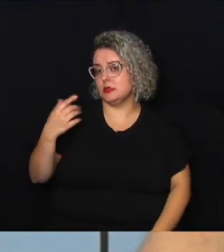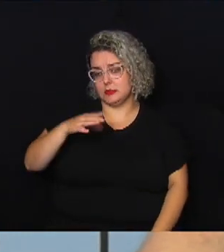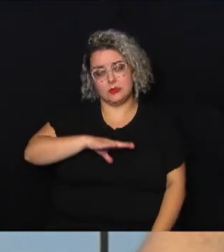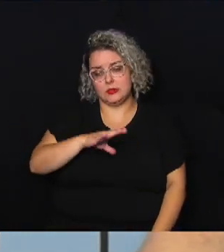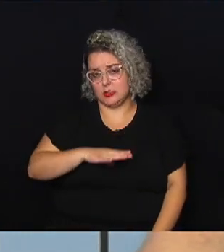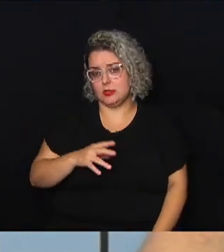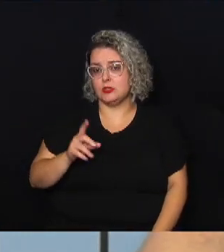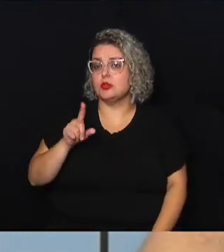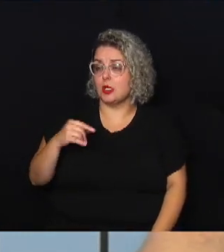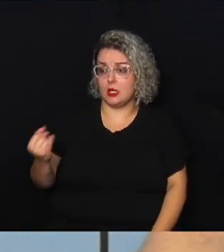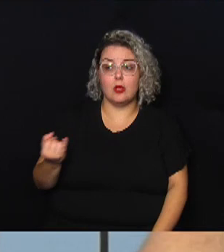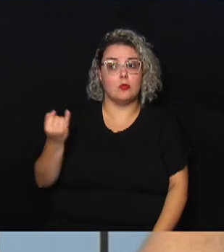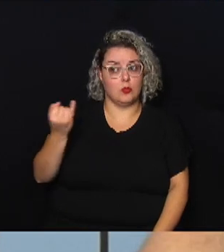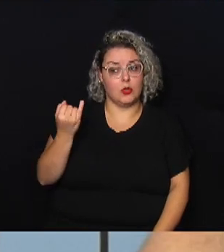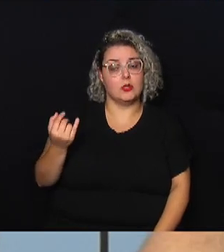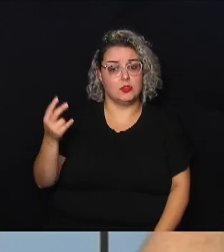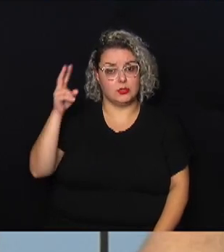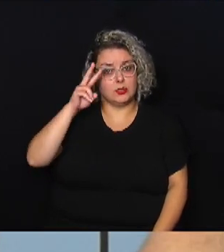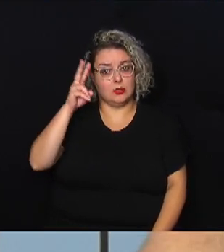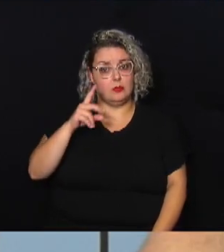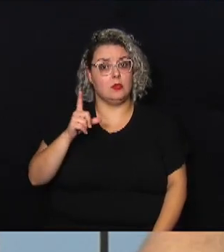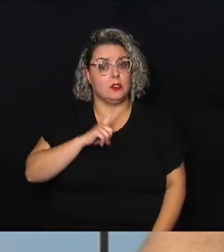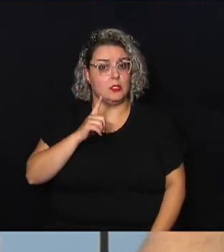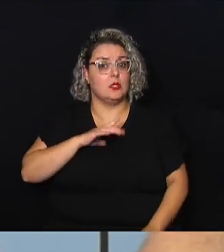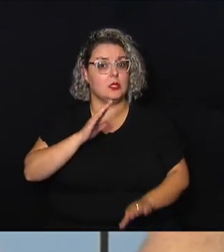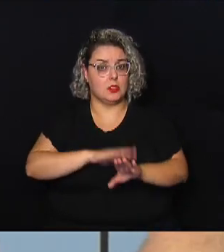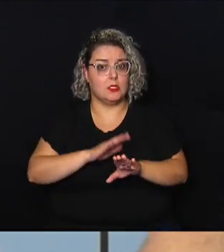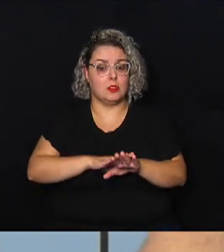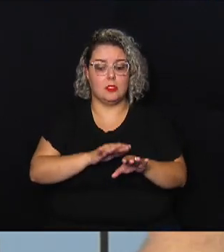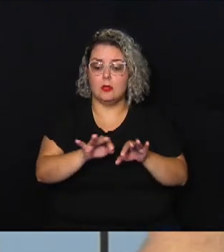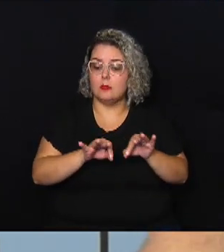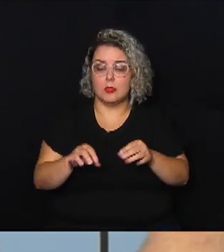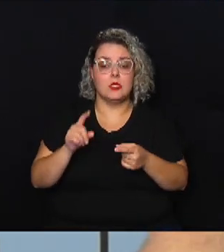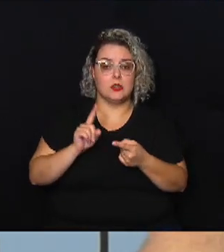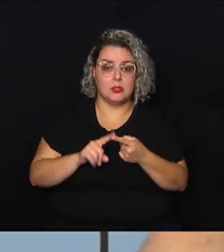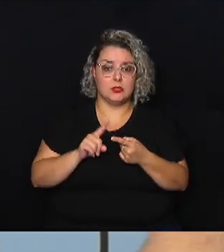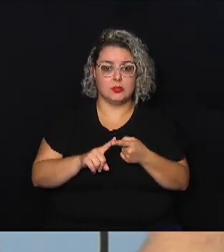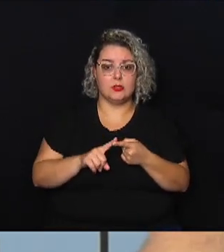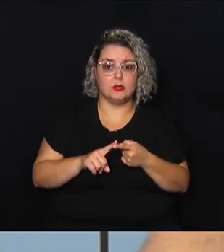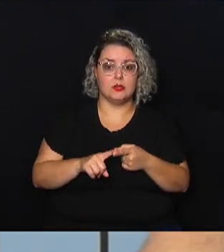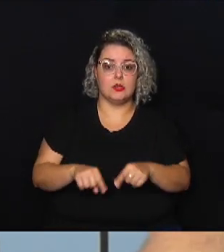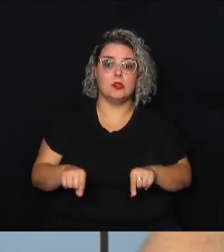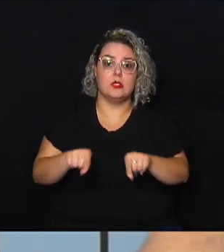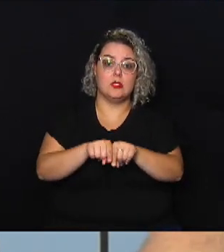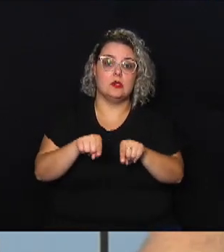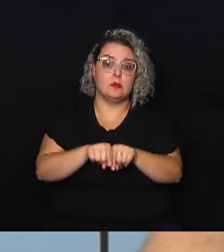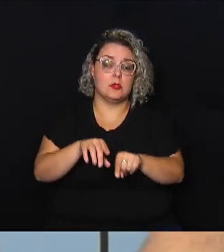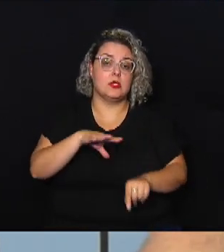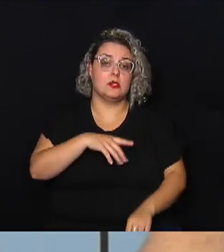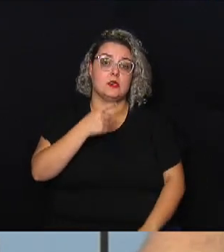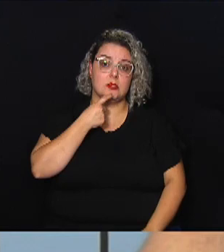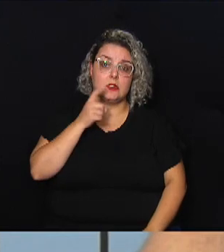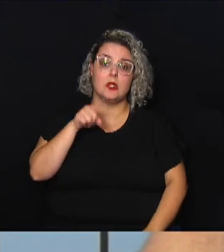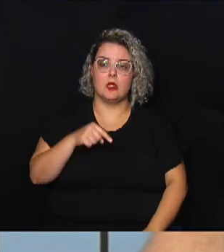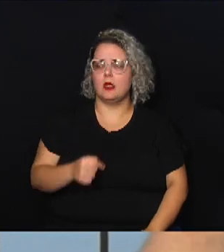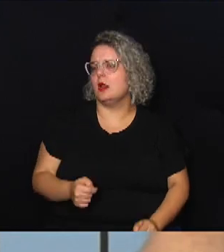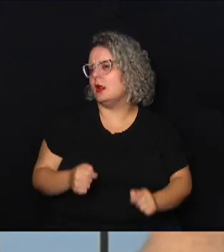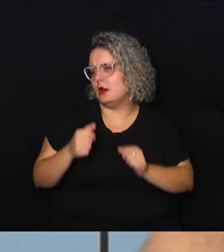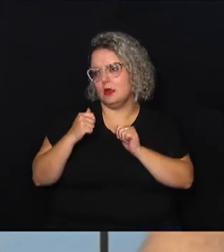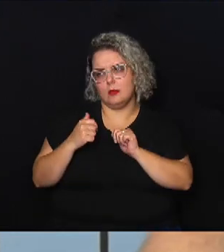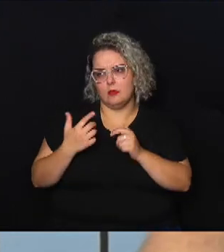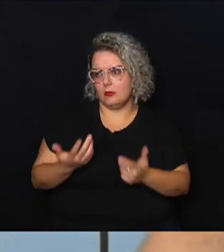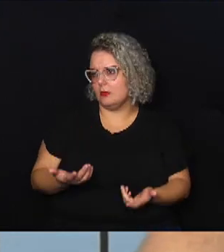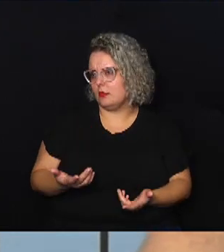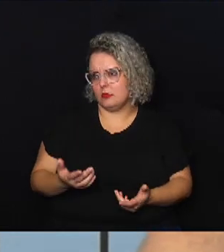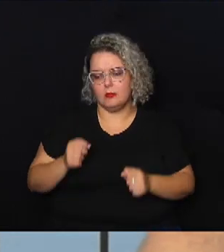que a gente tem que ter algumas atitudes nesse sentido a gente tem que ter planejamento e isso Campinas é uma cidade privilegiada a gente acabou